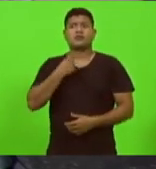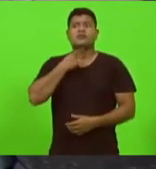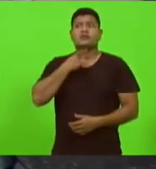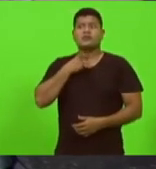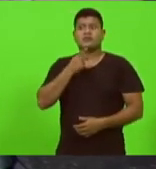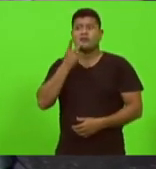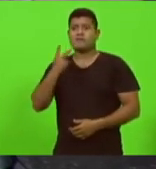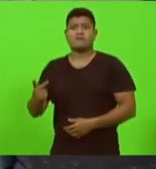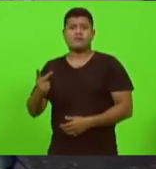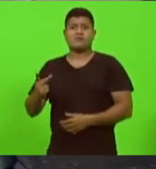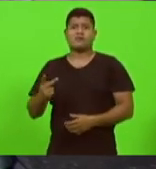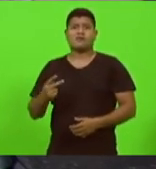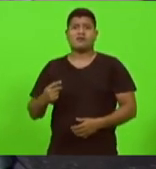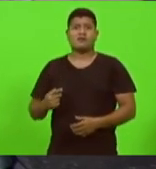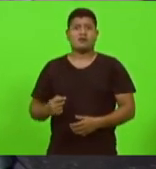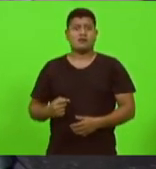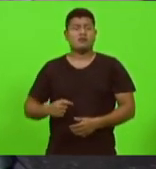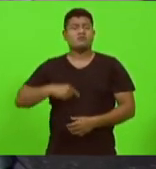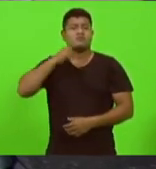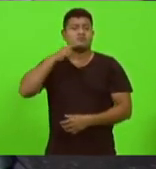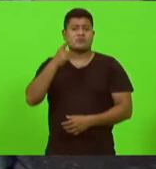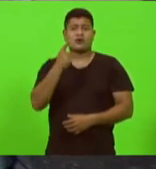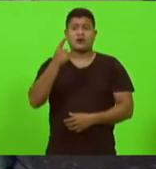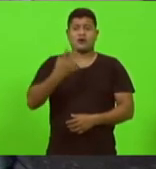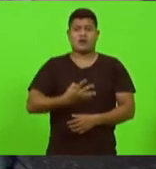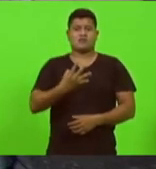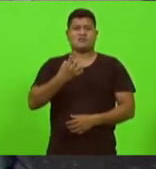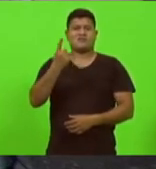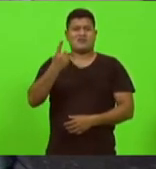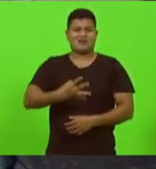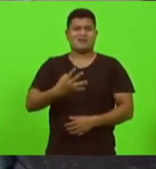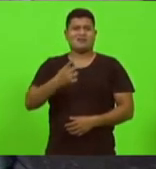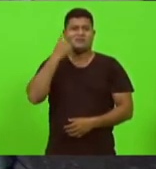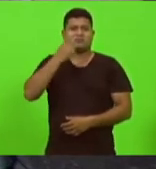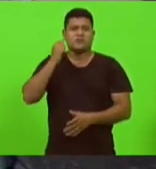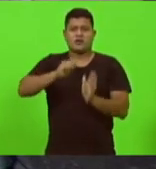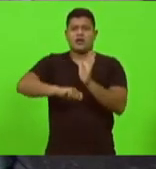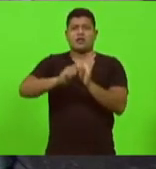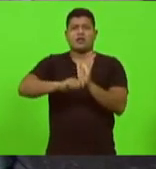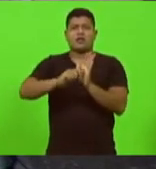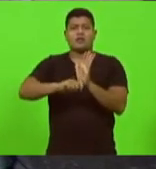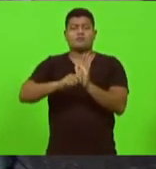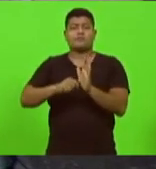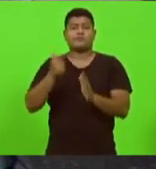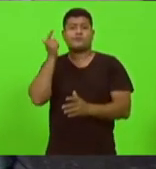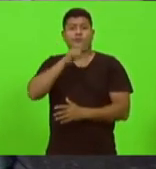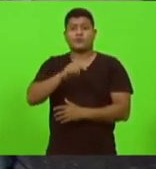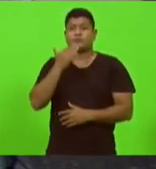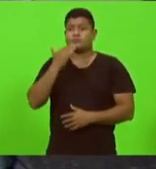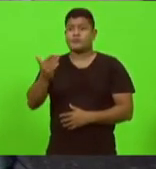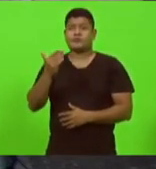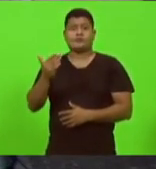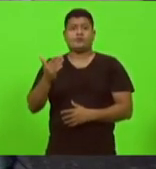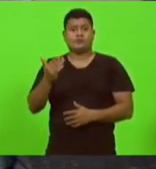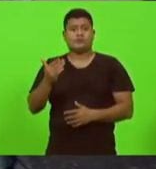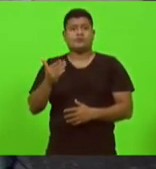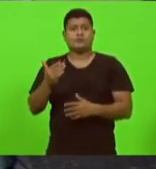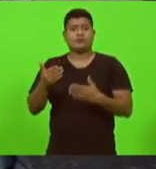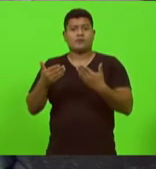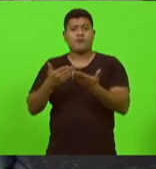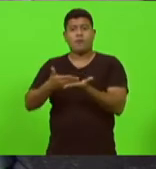e não consegui 14 assinaturas para abertura para um pedido de abertura de CPI